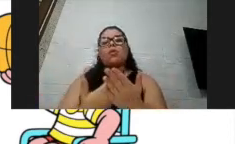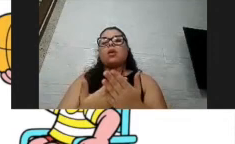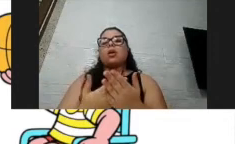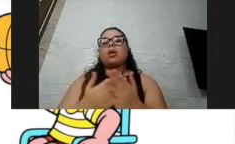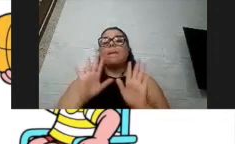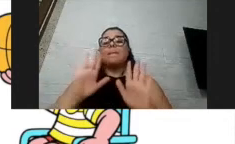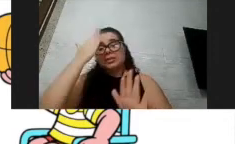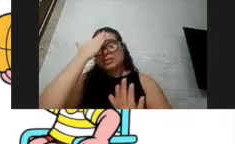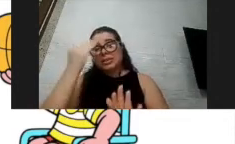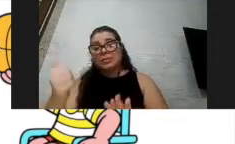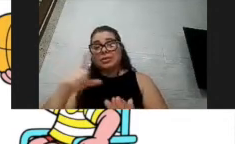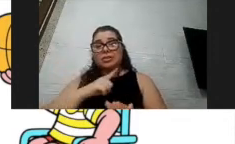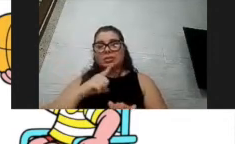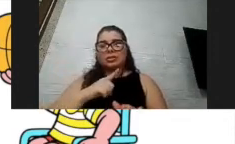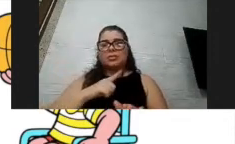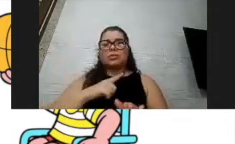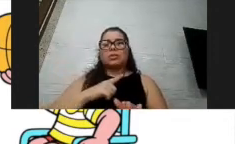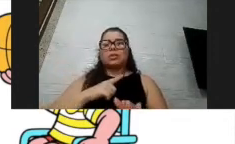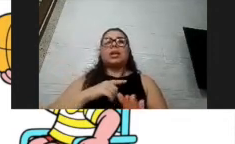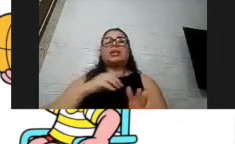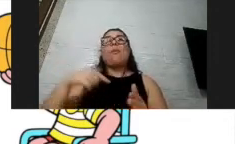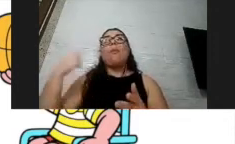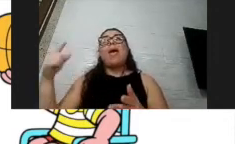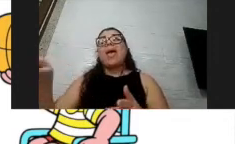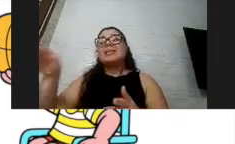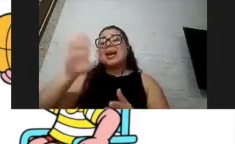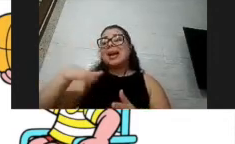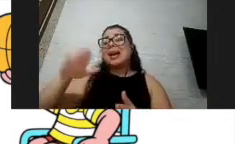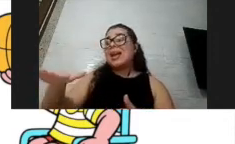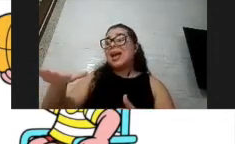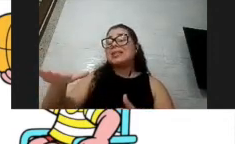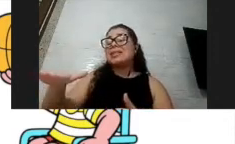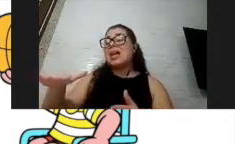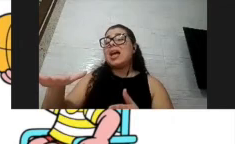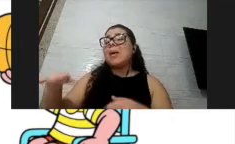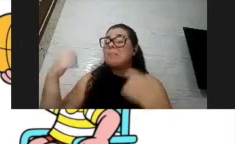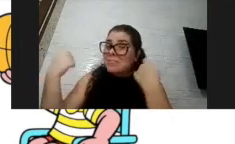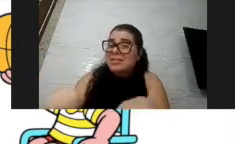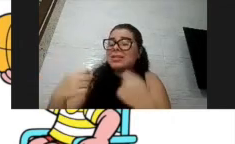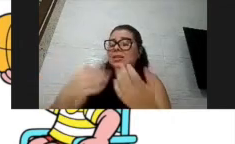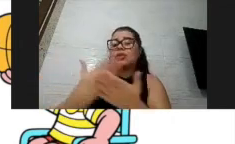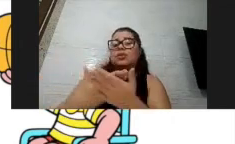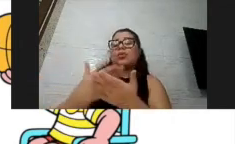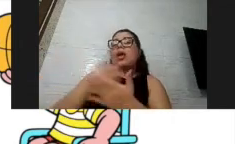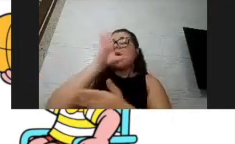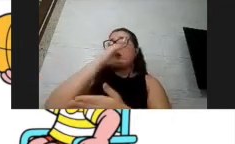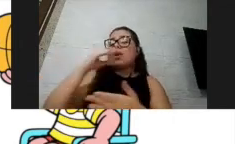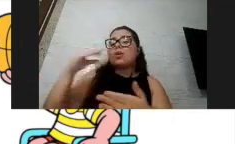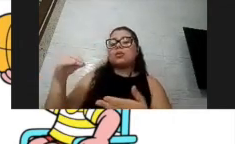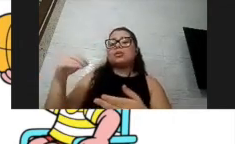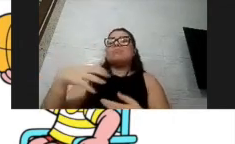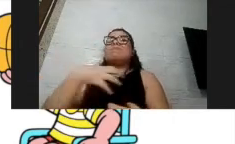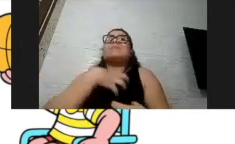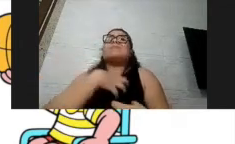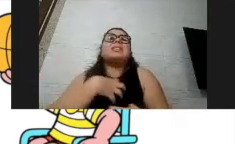lado de ficar sem escola, né, as crianças principalmente e alguns adolescentes têm um sofrimento